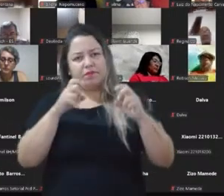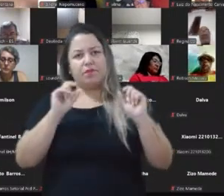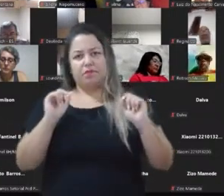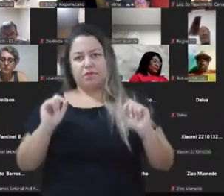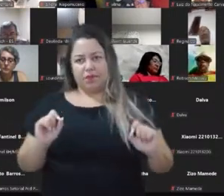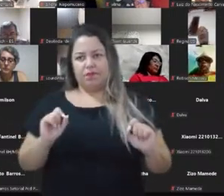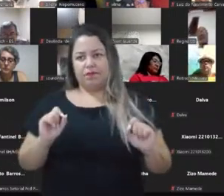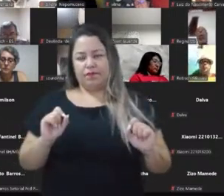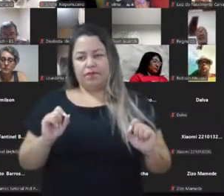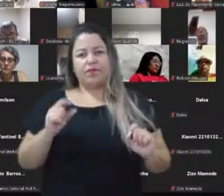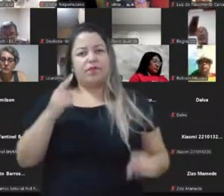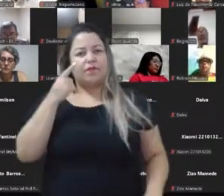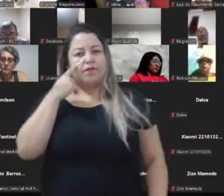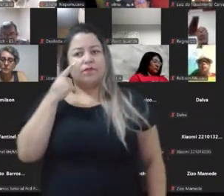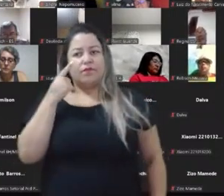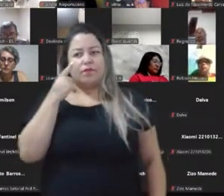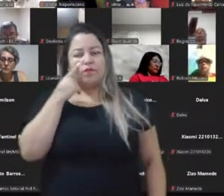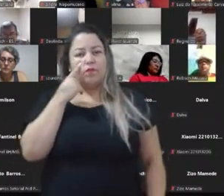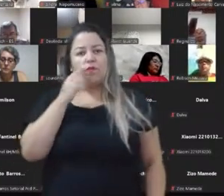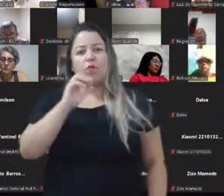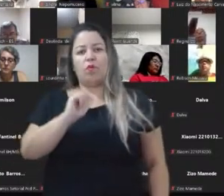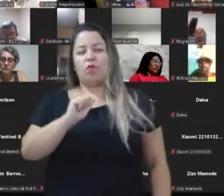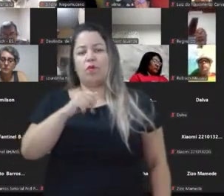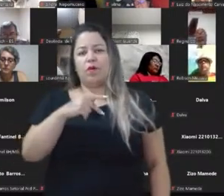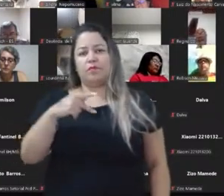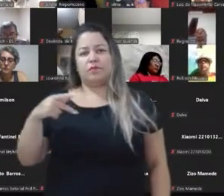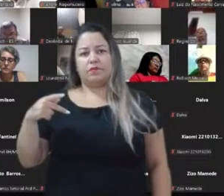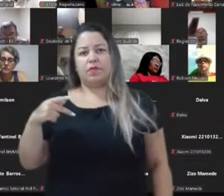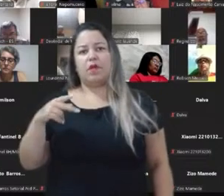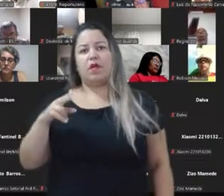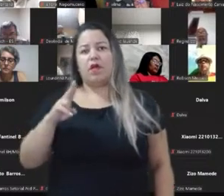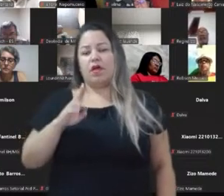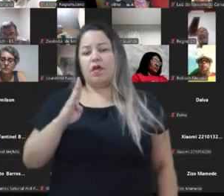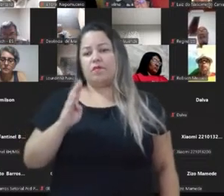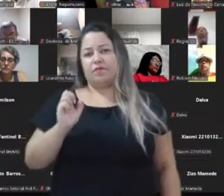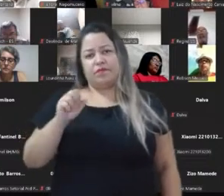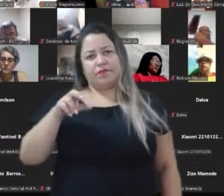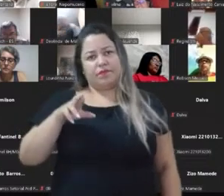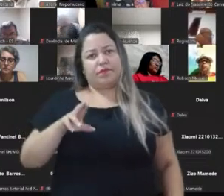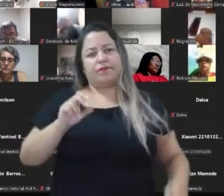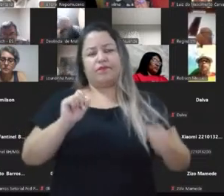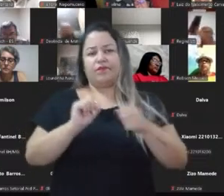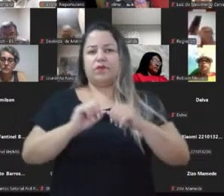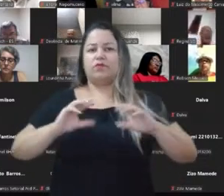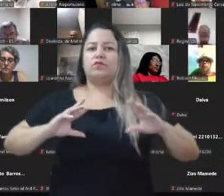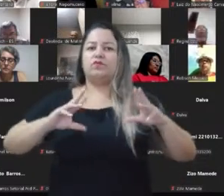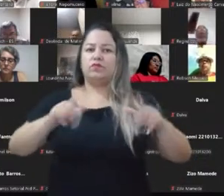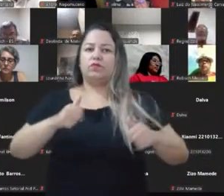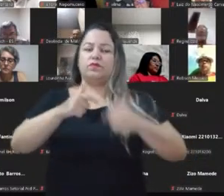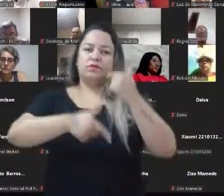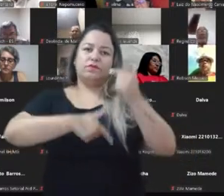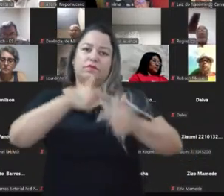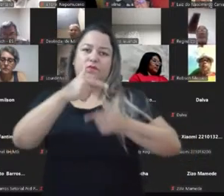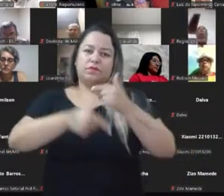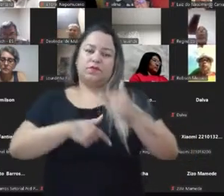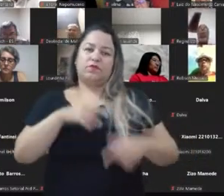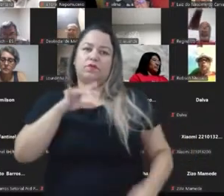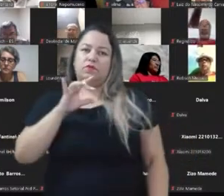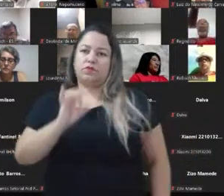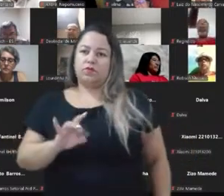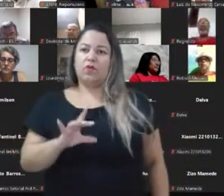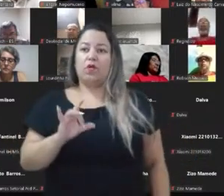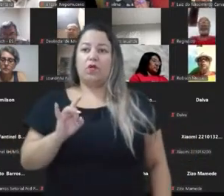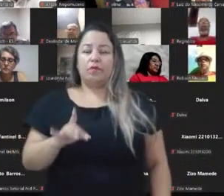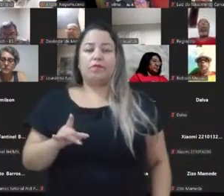isso, gente, vejam só, o aplicativo, a Uber, a iFood, ela faz tudo para o trabalhador ficar só ela e